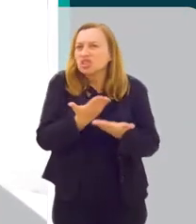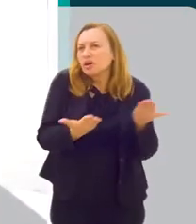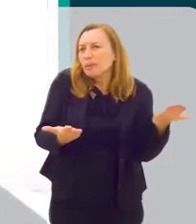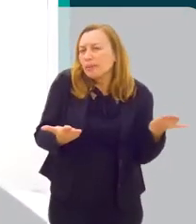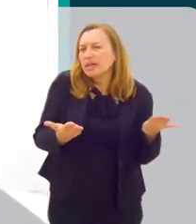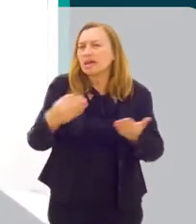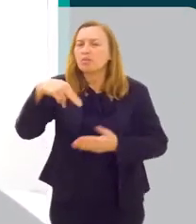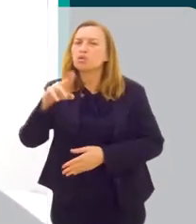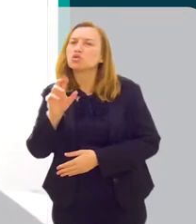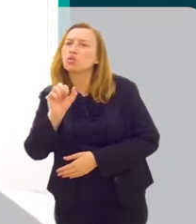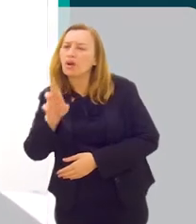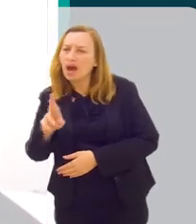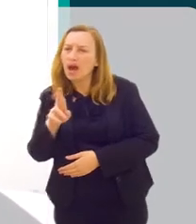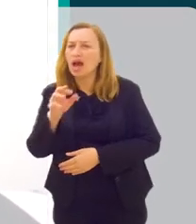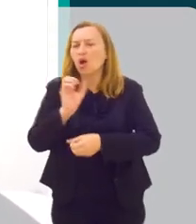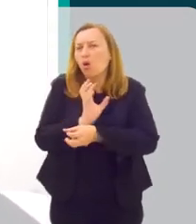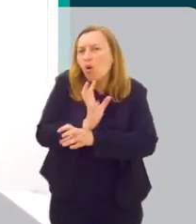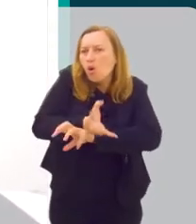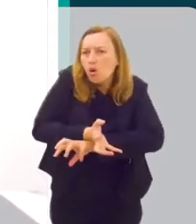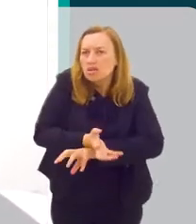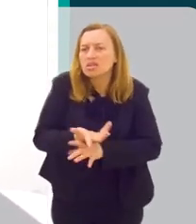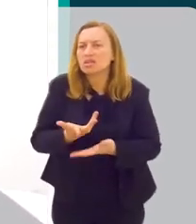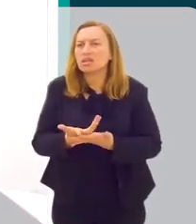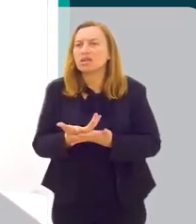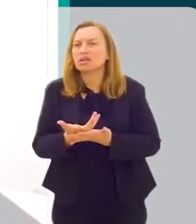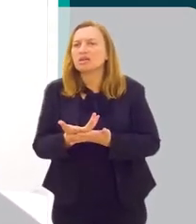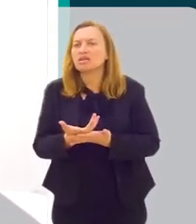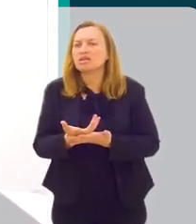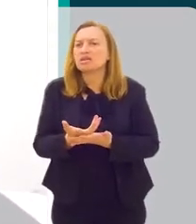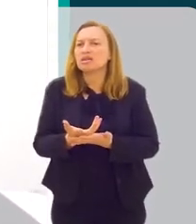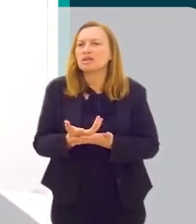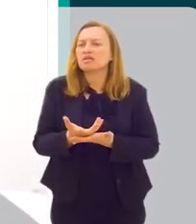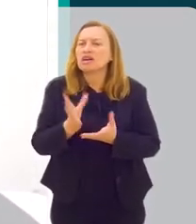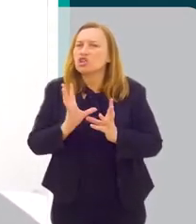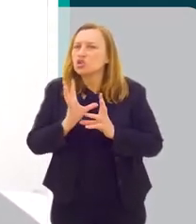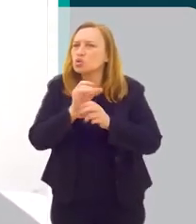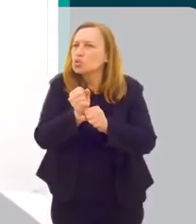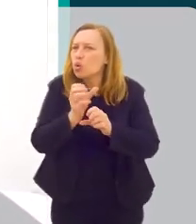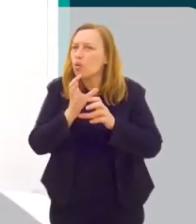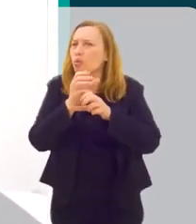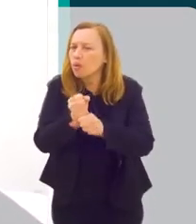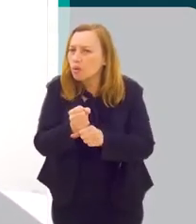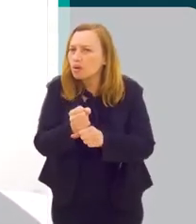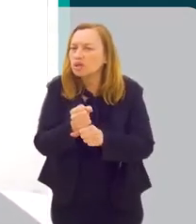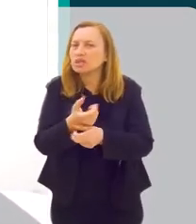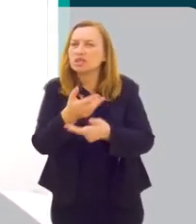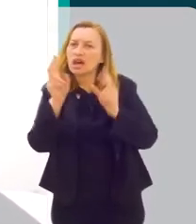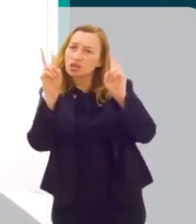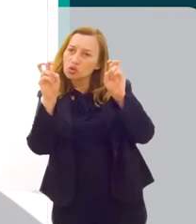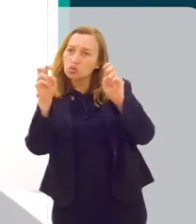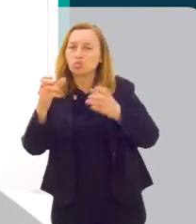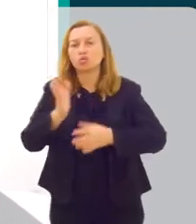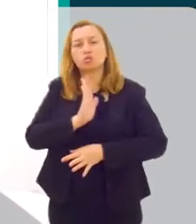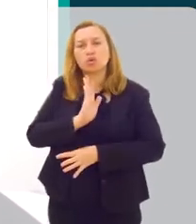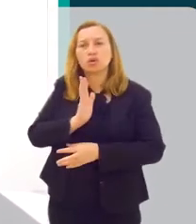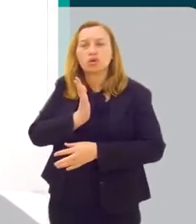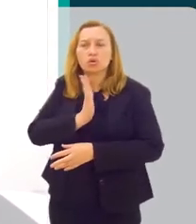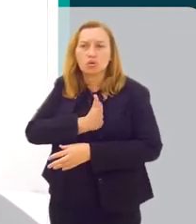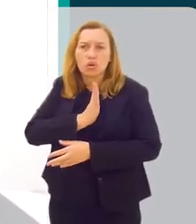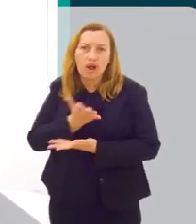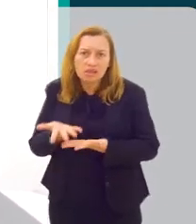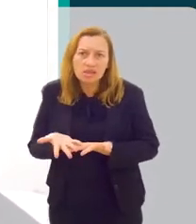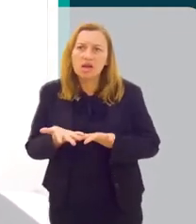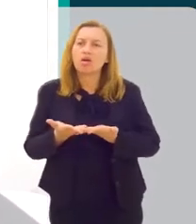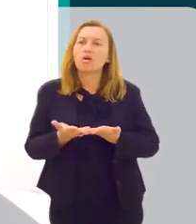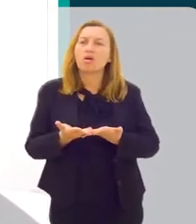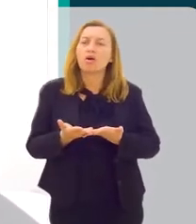Naturalmente, a tem uma perda muscular, óssea, e aí vai somando questões cardiológicas,